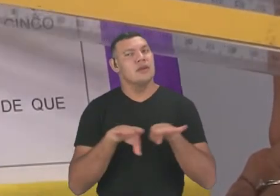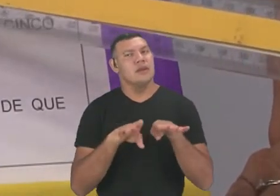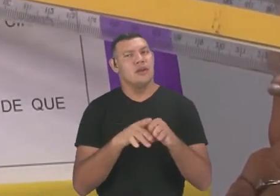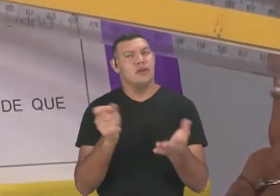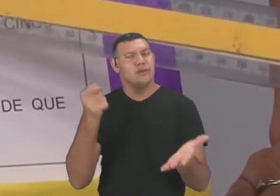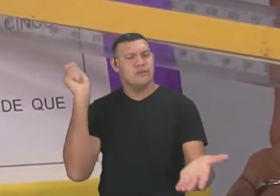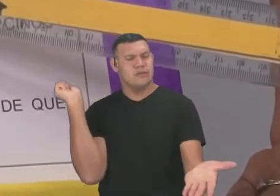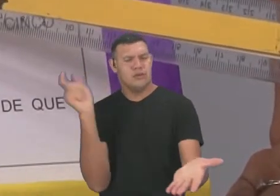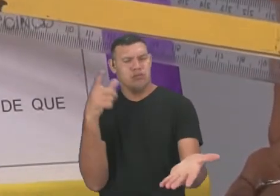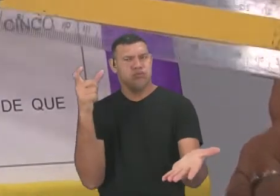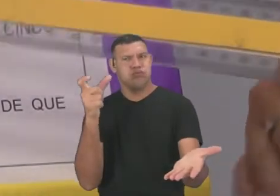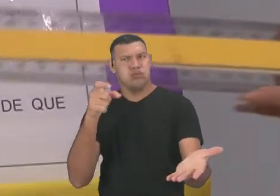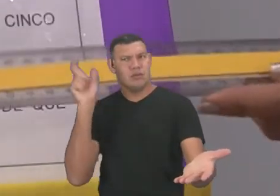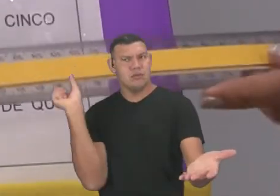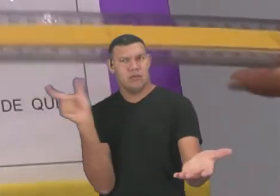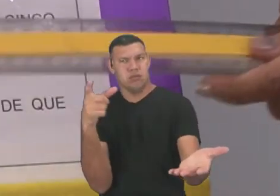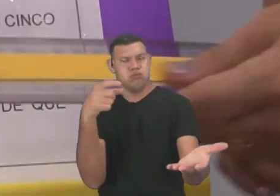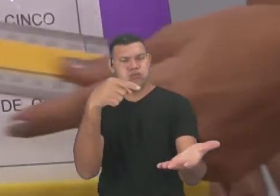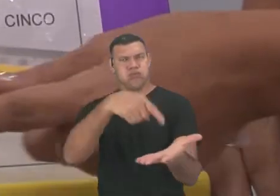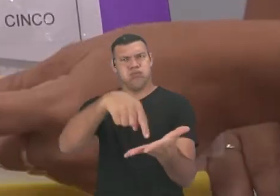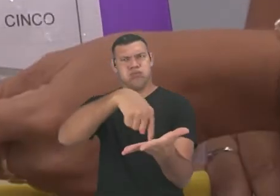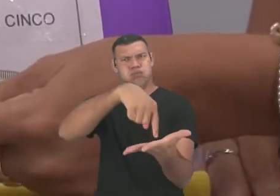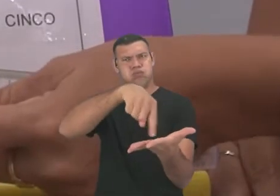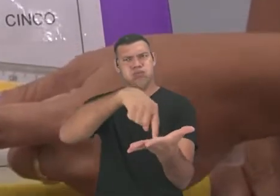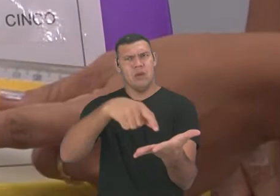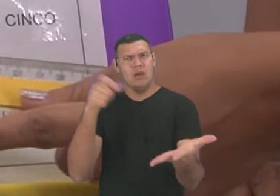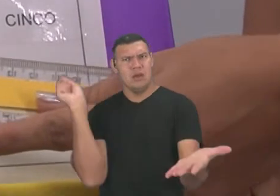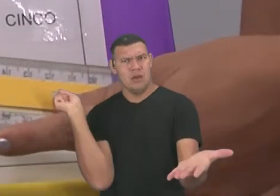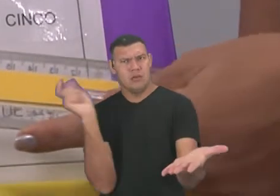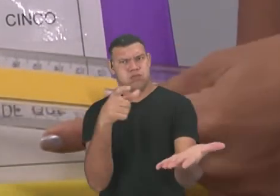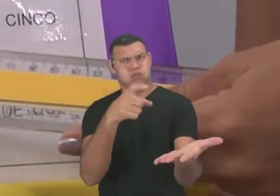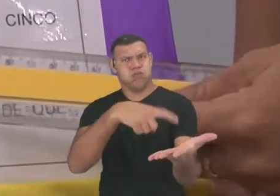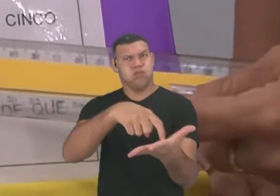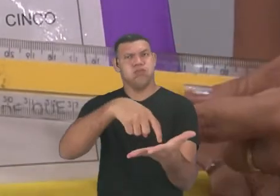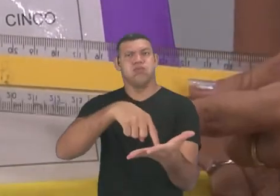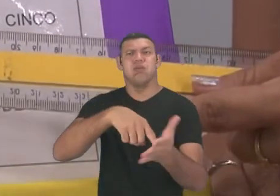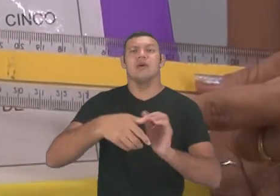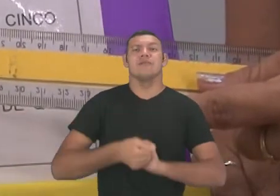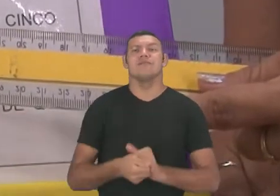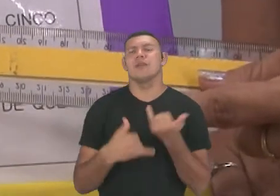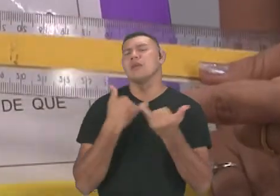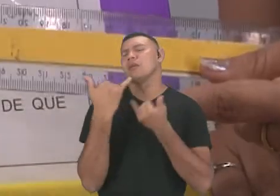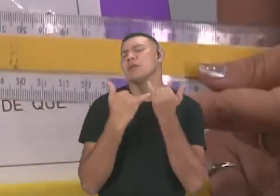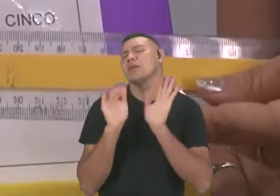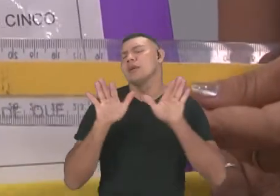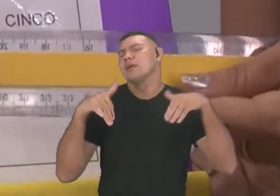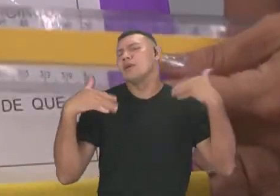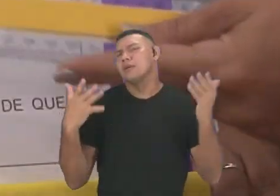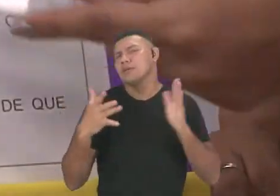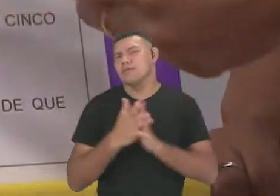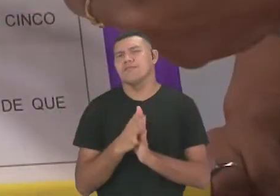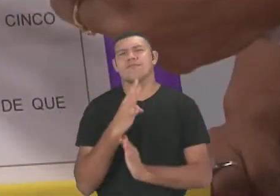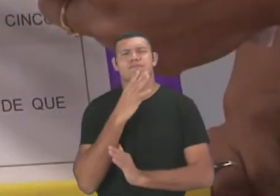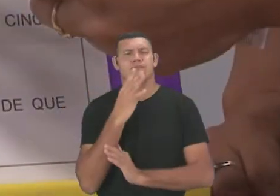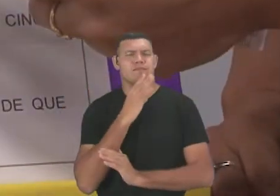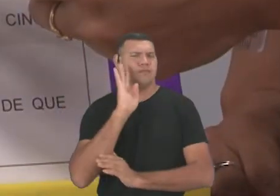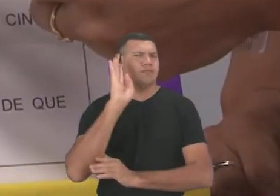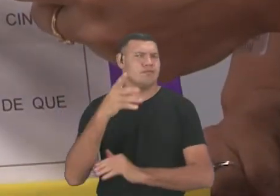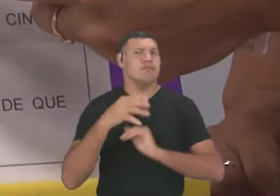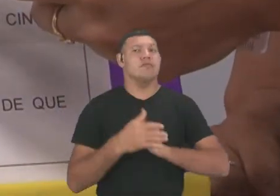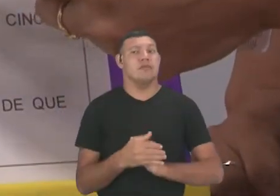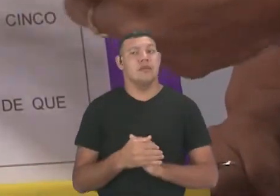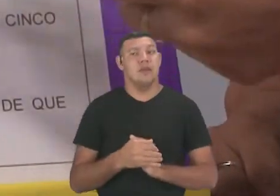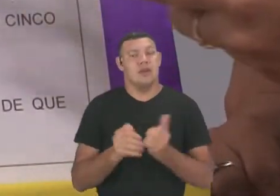peão. As crianças estão jogando peão. Vamos lá. Quais brincadeiras são essas? Nós já vimos. É a